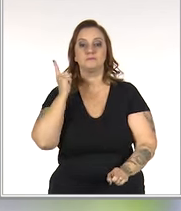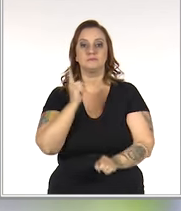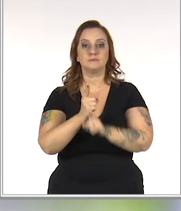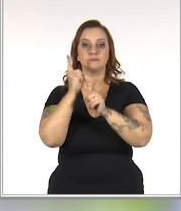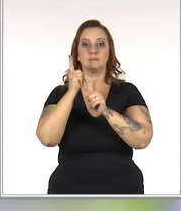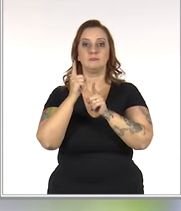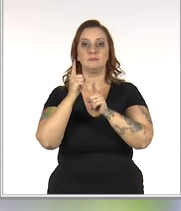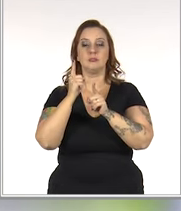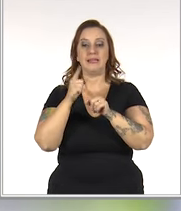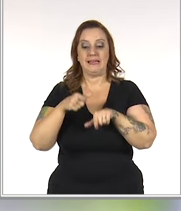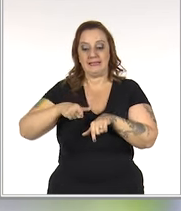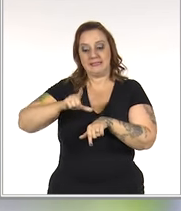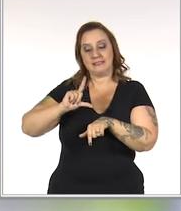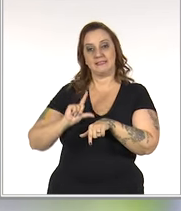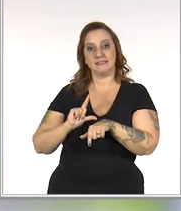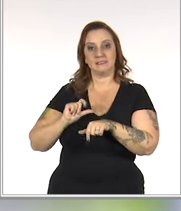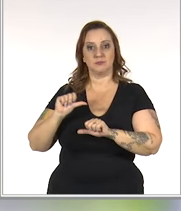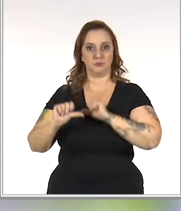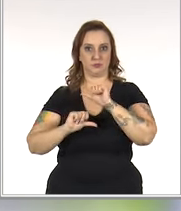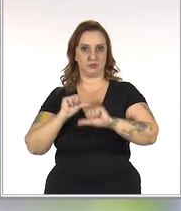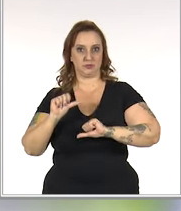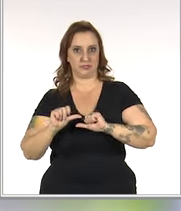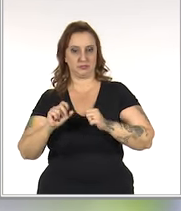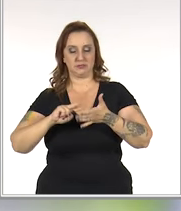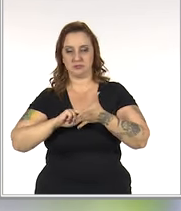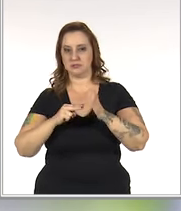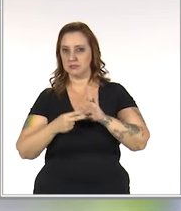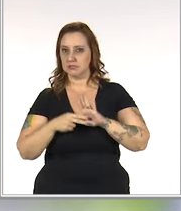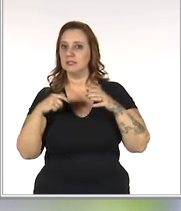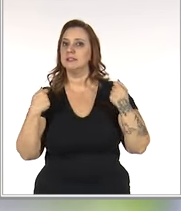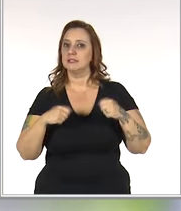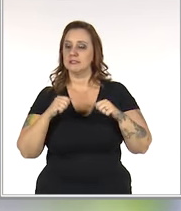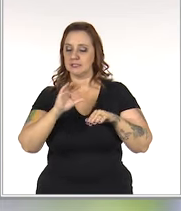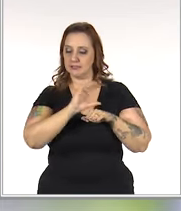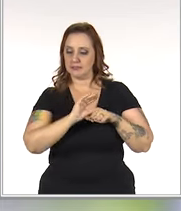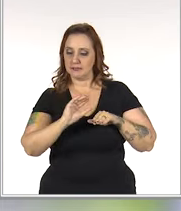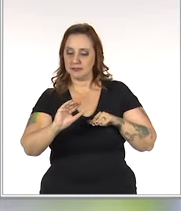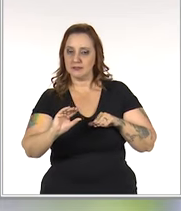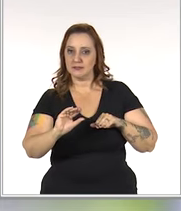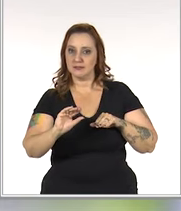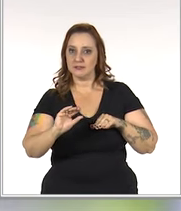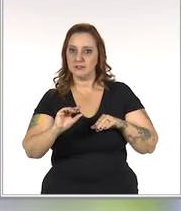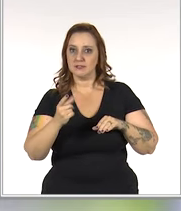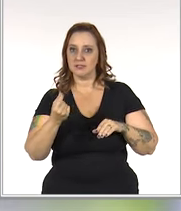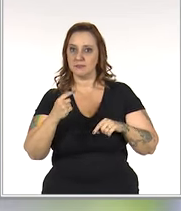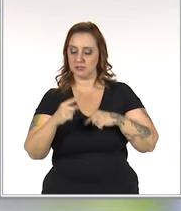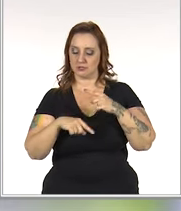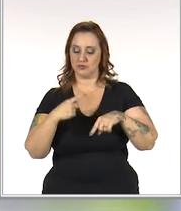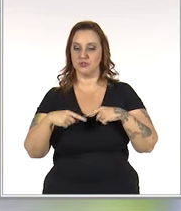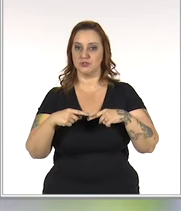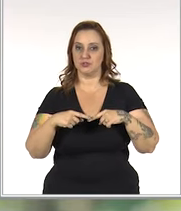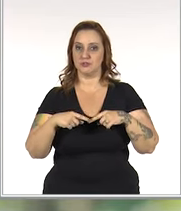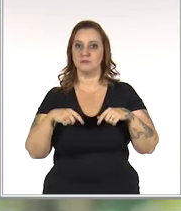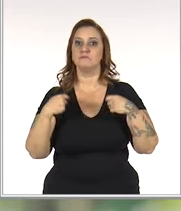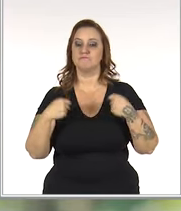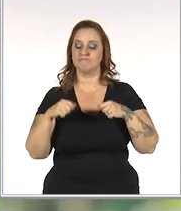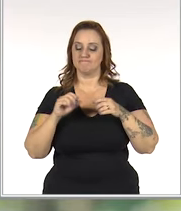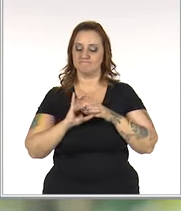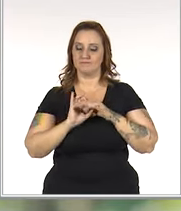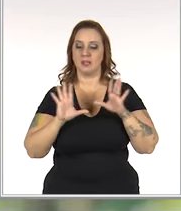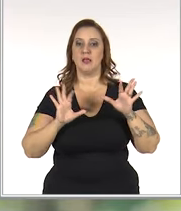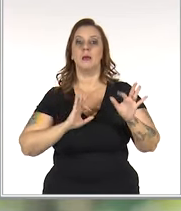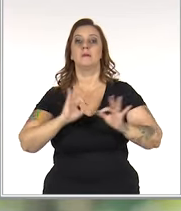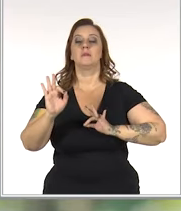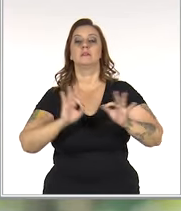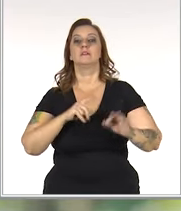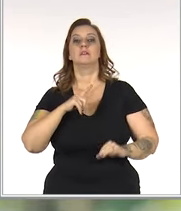Identificar com antecedência essas mudanças, ou seja, necessidades de investimentos adicionais em capital de giro, vai permitir